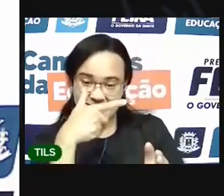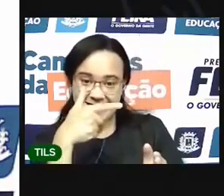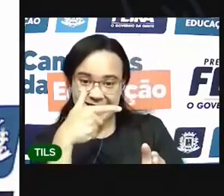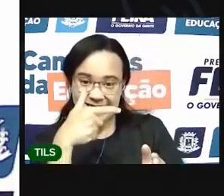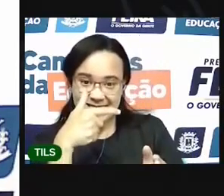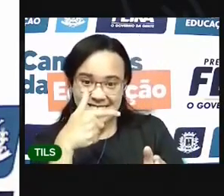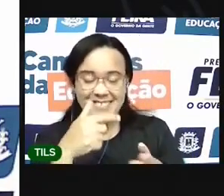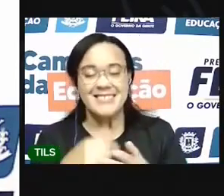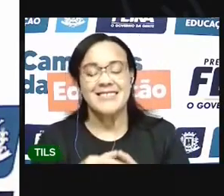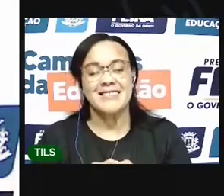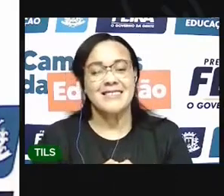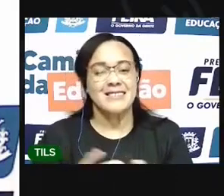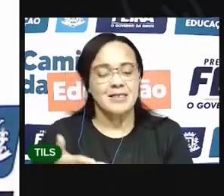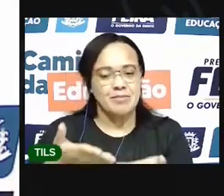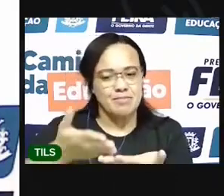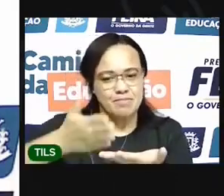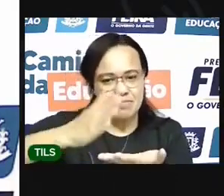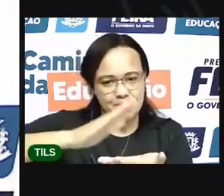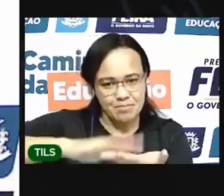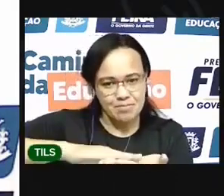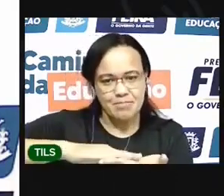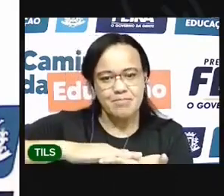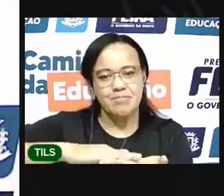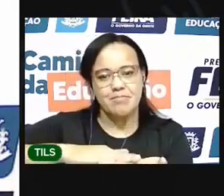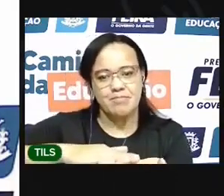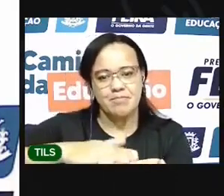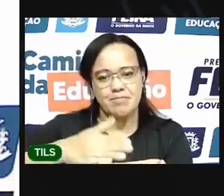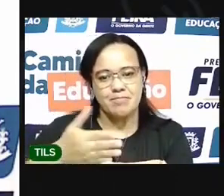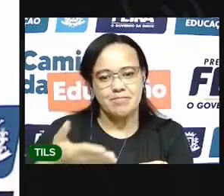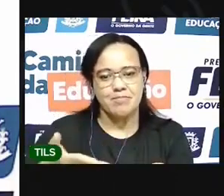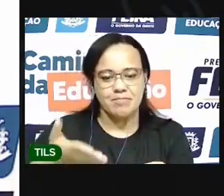Vai dobrando aí Para ele ficar bem bonito